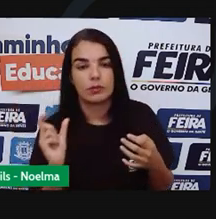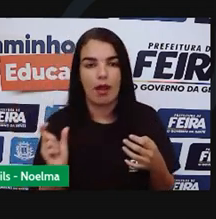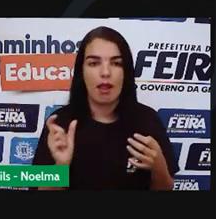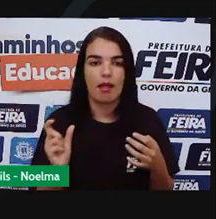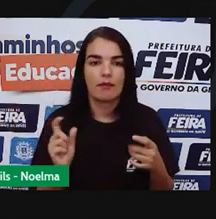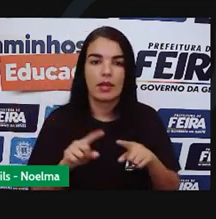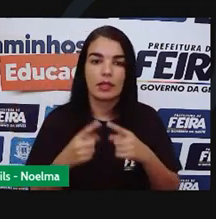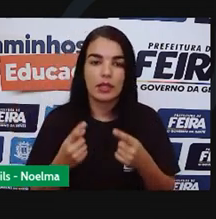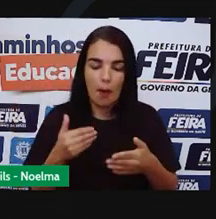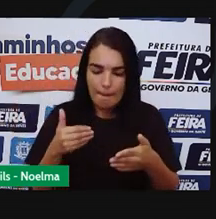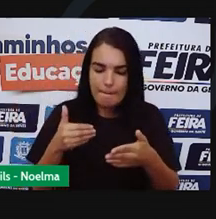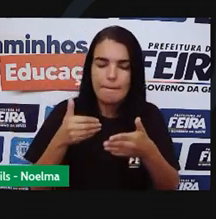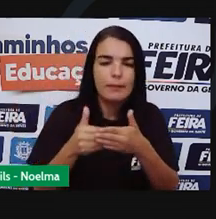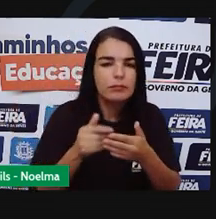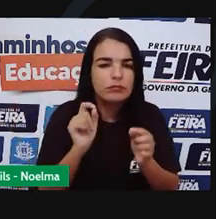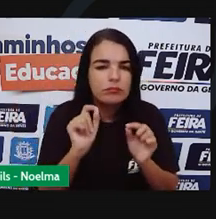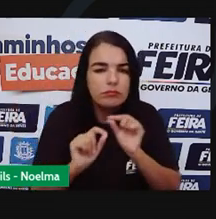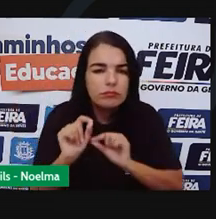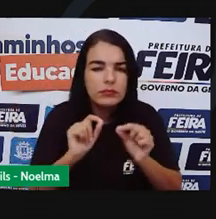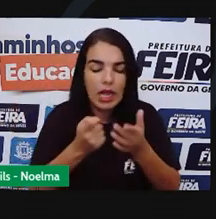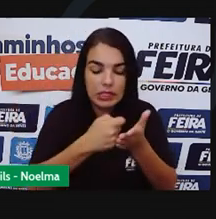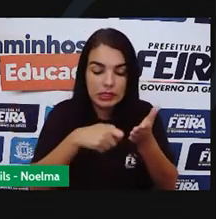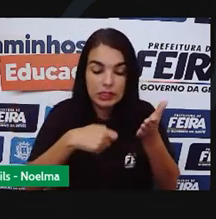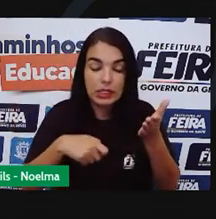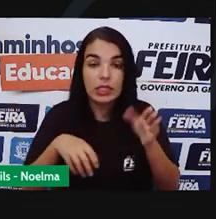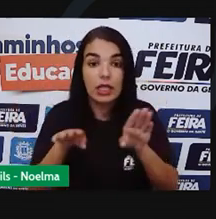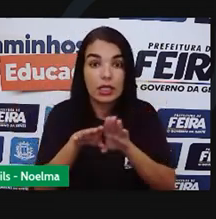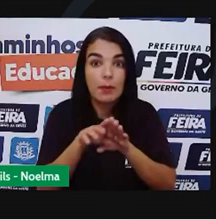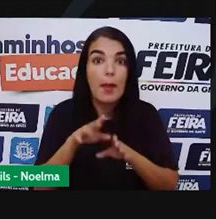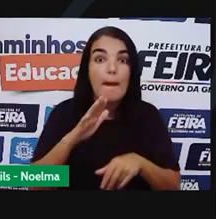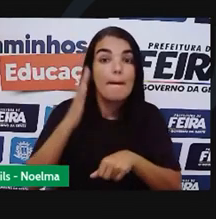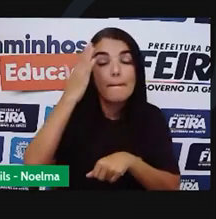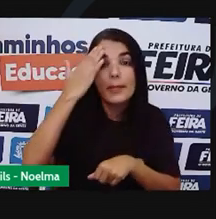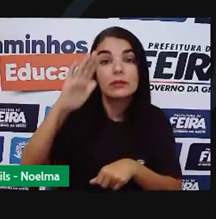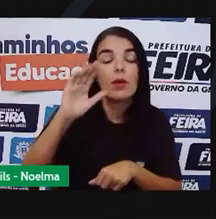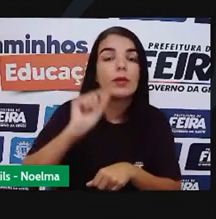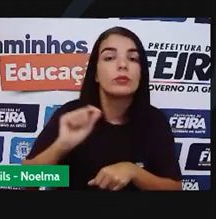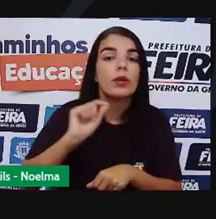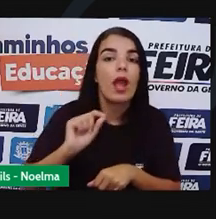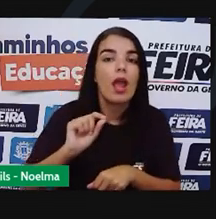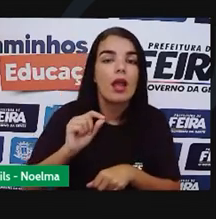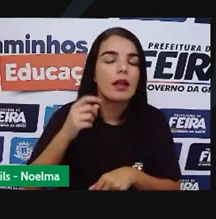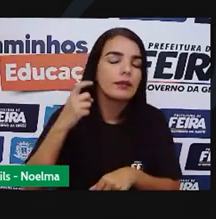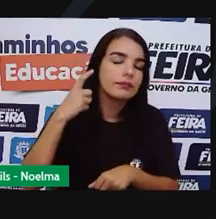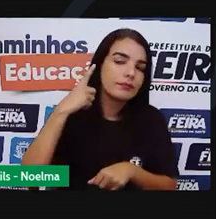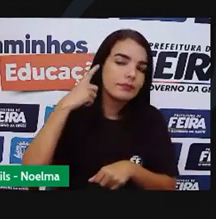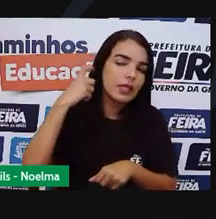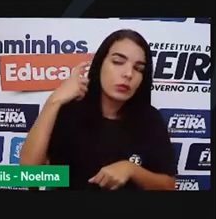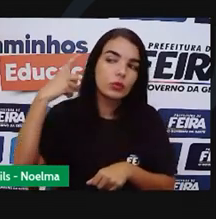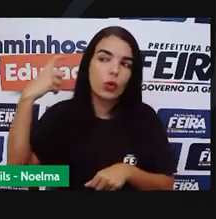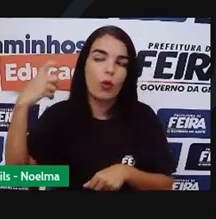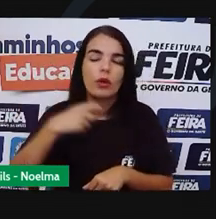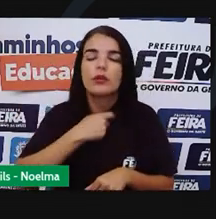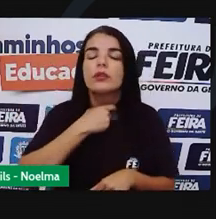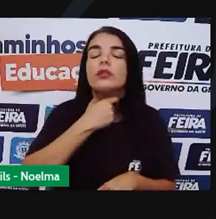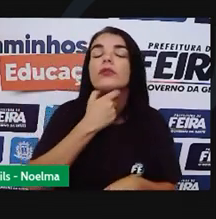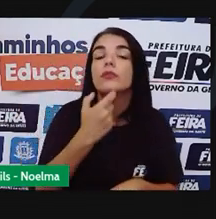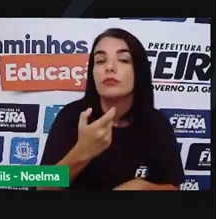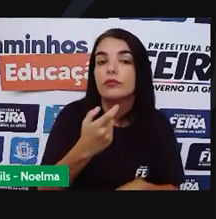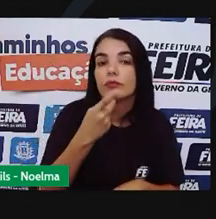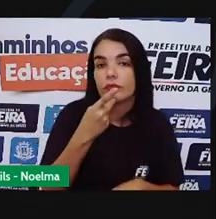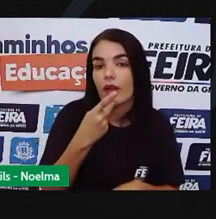seja A proximidade Tanto na escrita Mas principalmente Se for uma música Na voz Na hora de